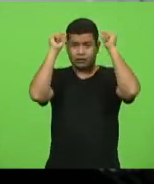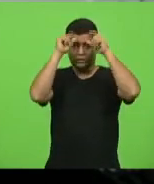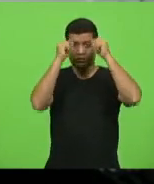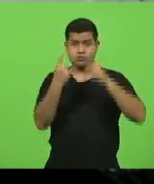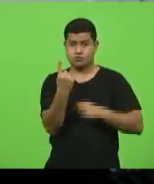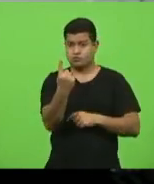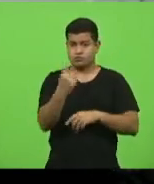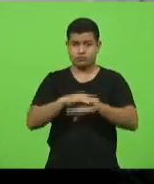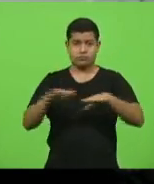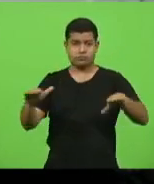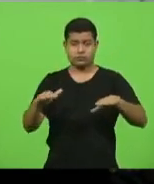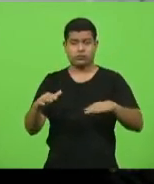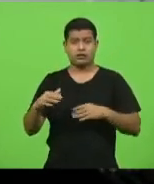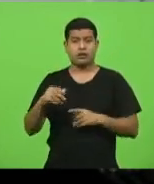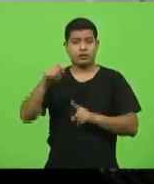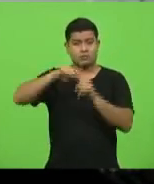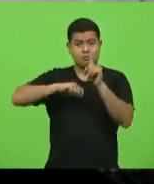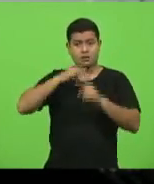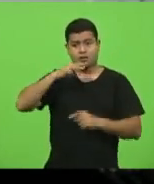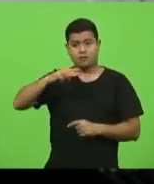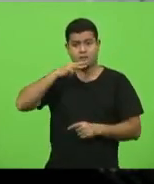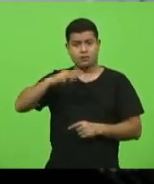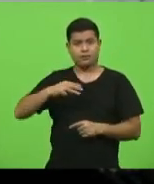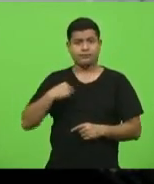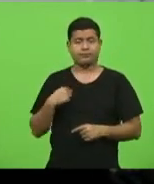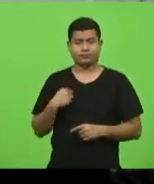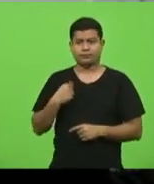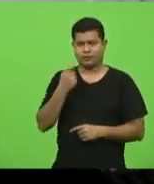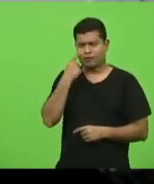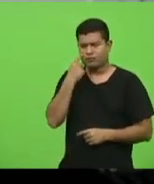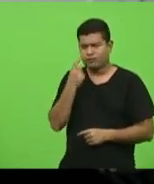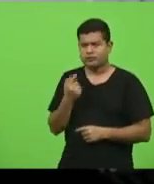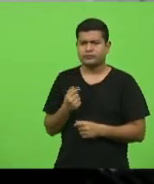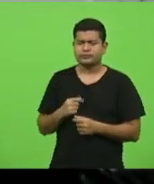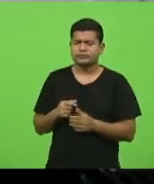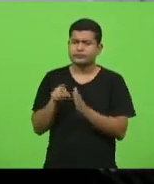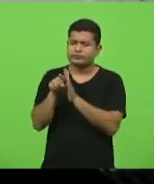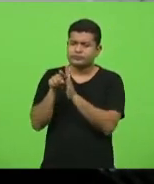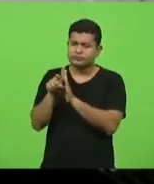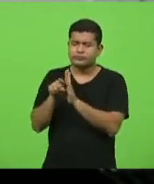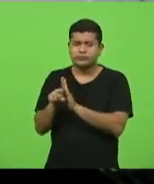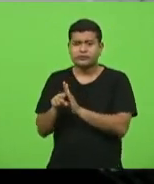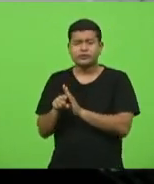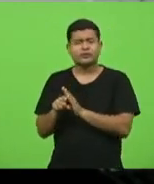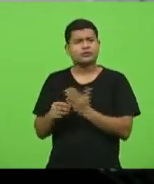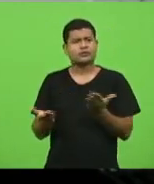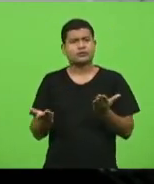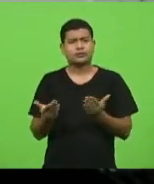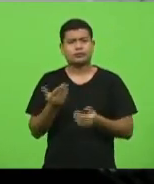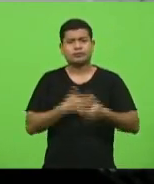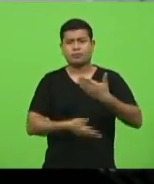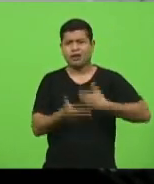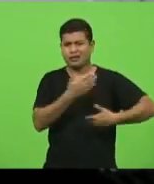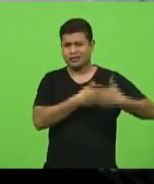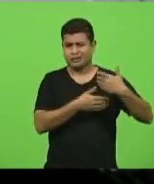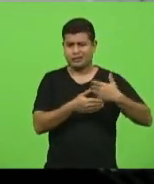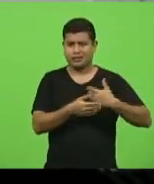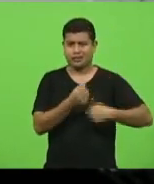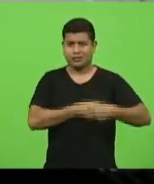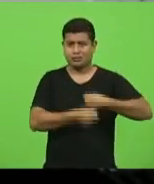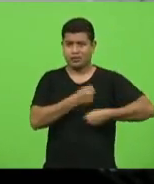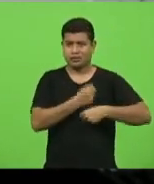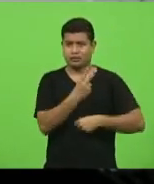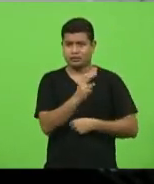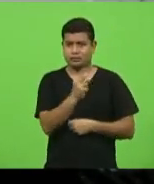no mês de março. Daí eu fui dar uma olhada. Poxa, vim. Então, quer dizer que nos outros meses, em 2020, nós